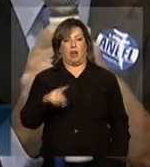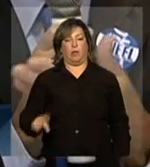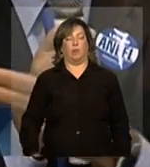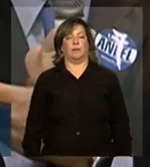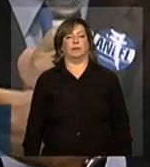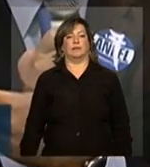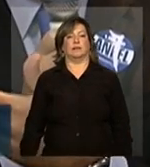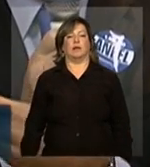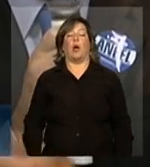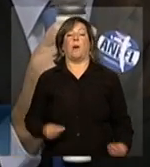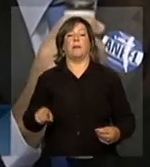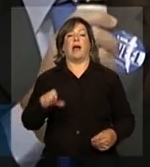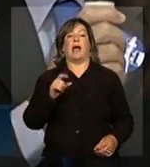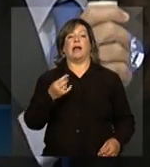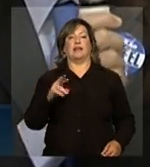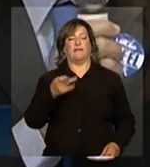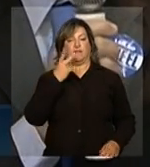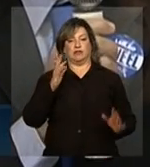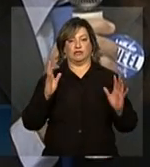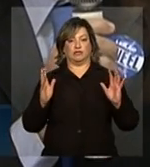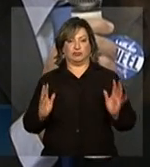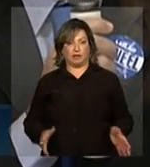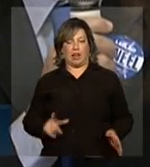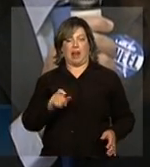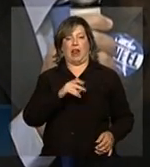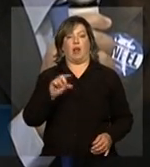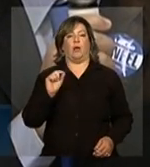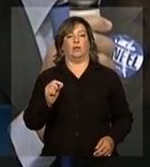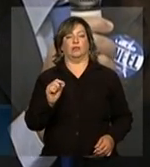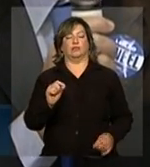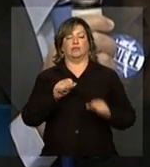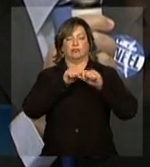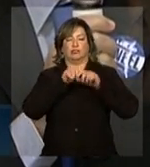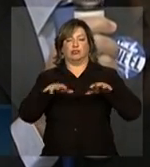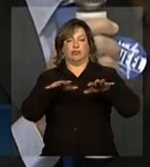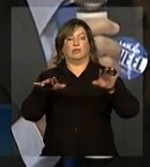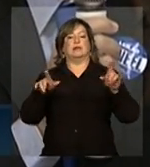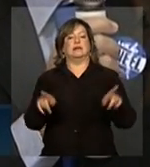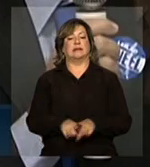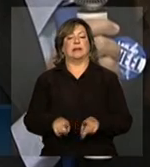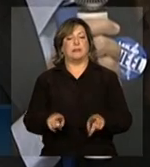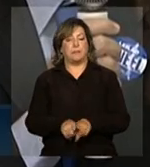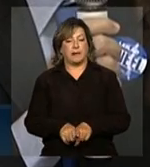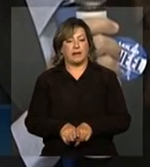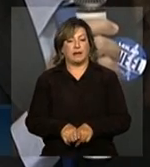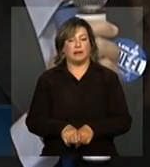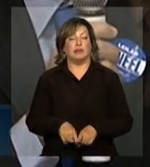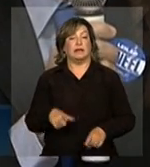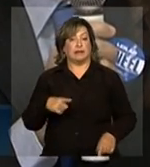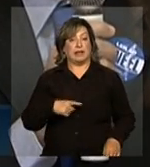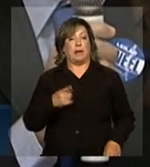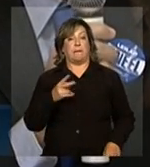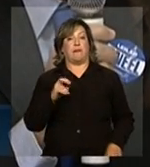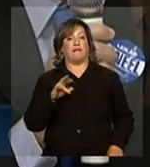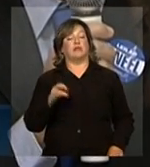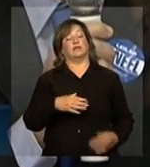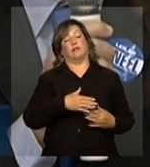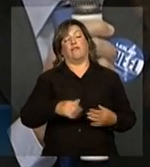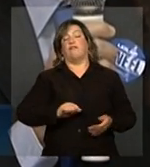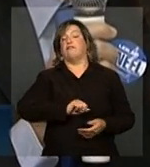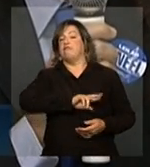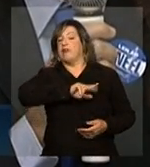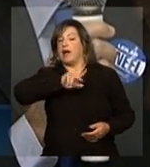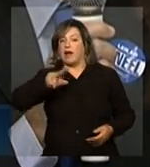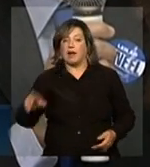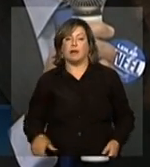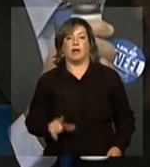E como o André já falou sobre os leilões e transmissão, também para a EEP estão previstos vários leilões esse ano. Já